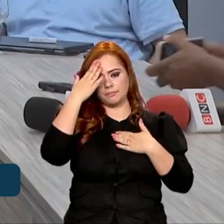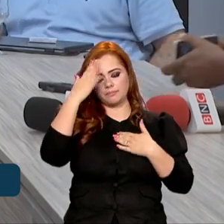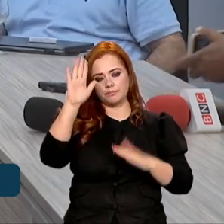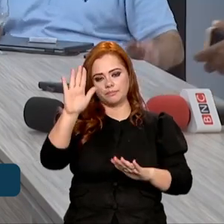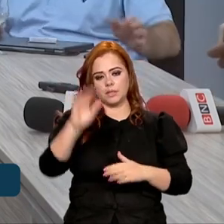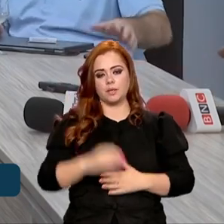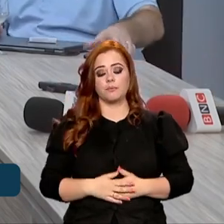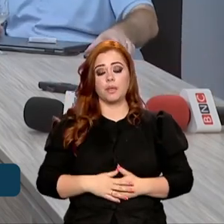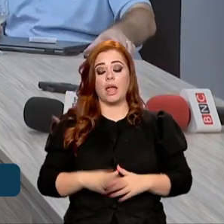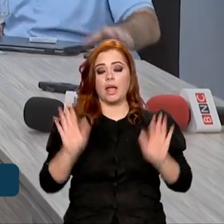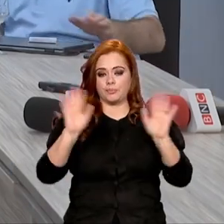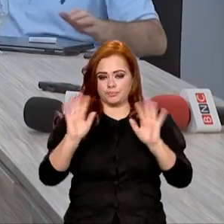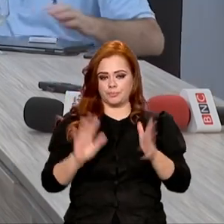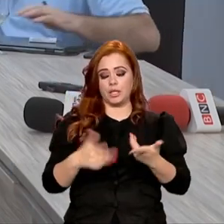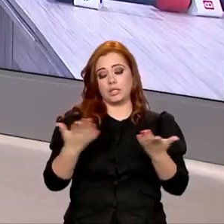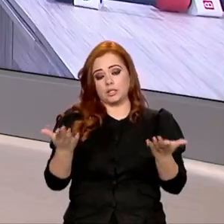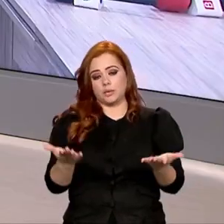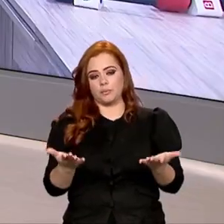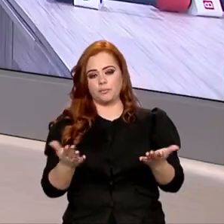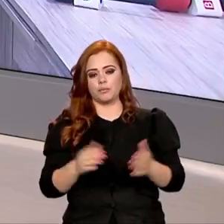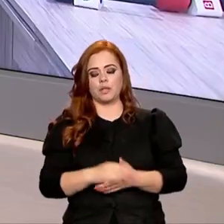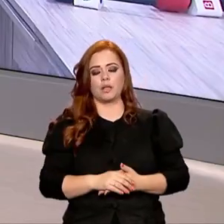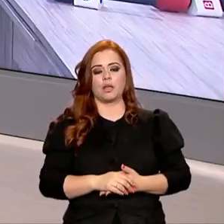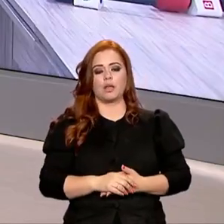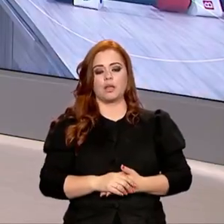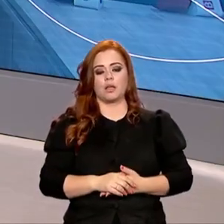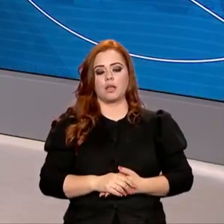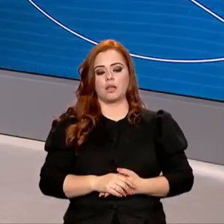seguinte, orientações.